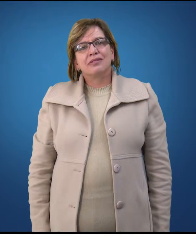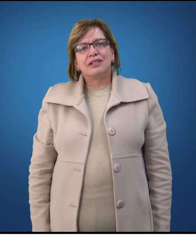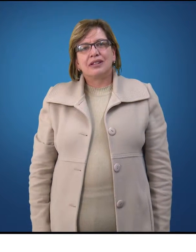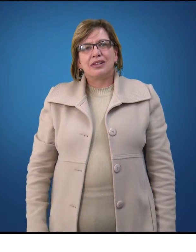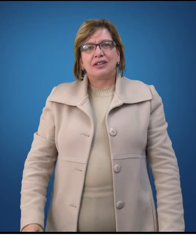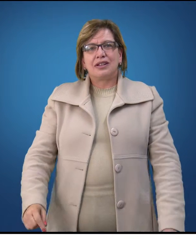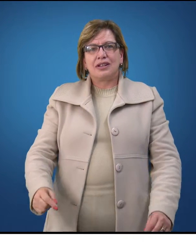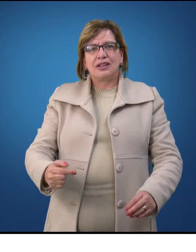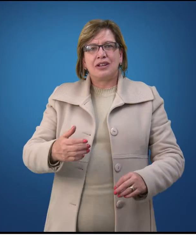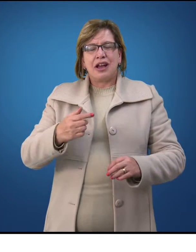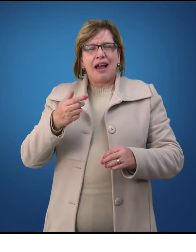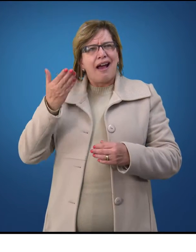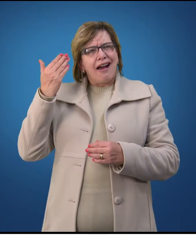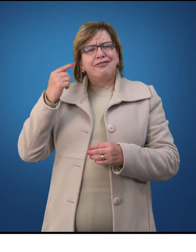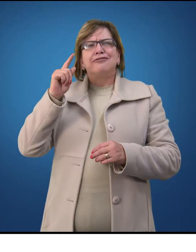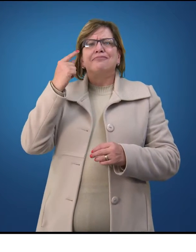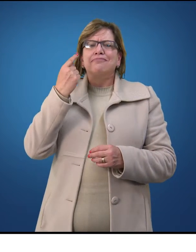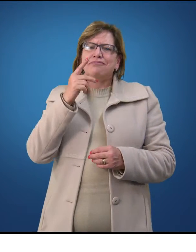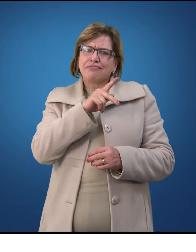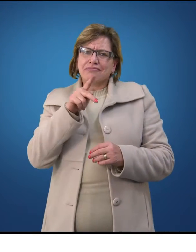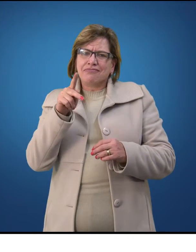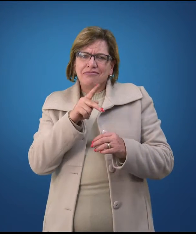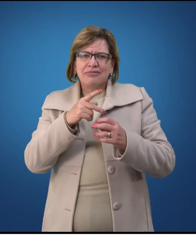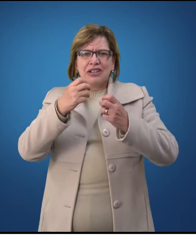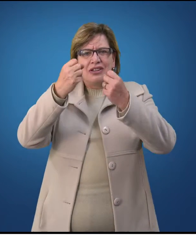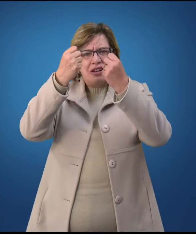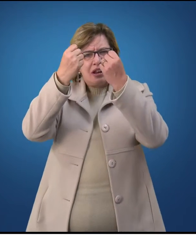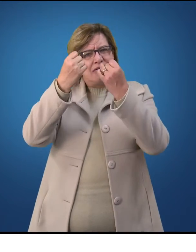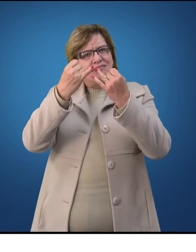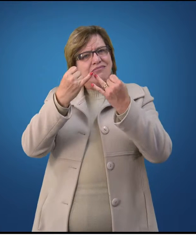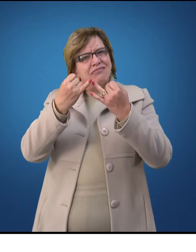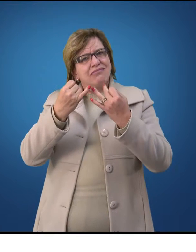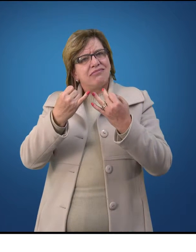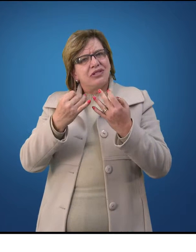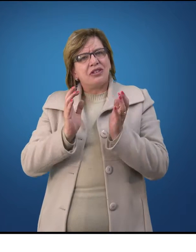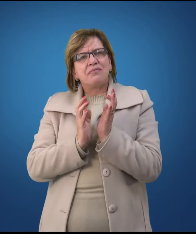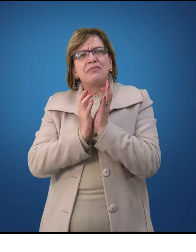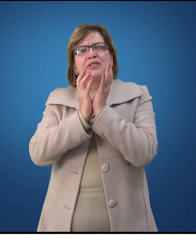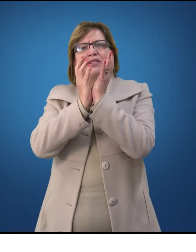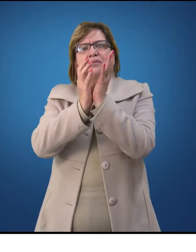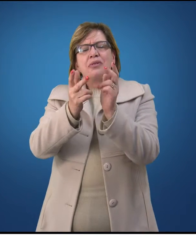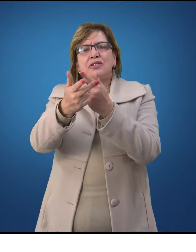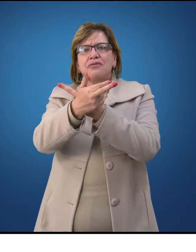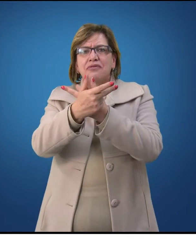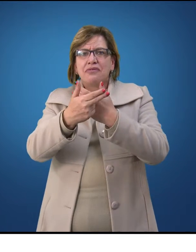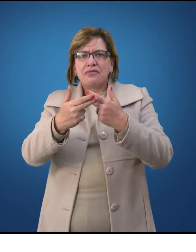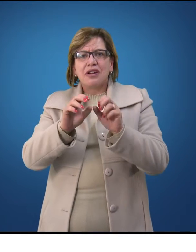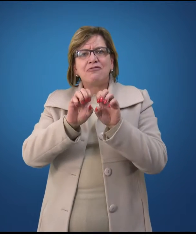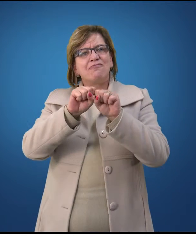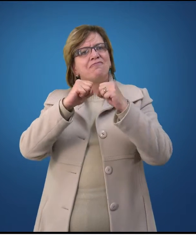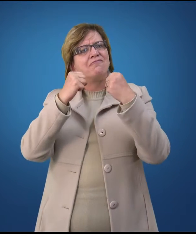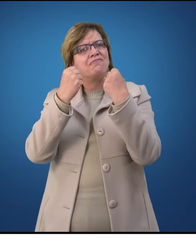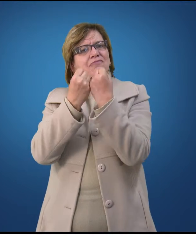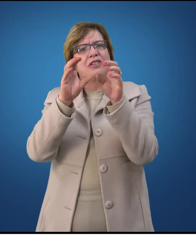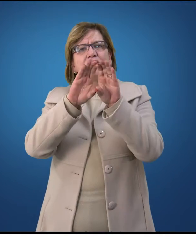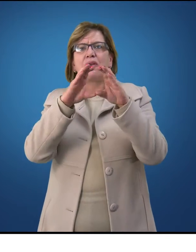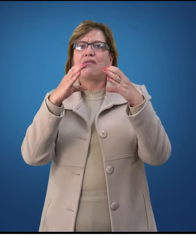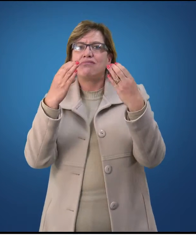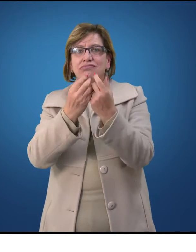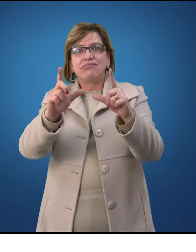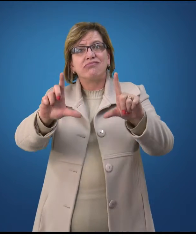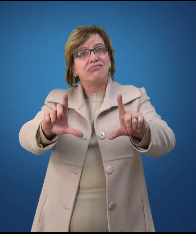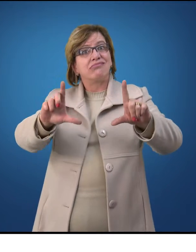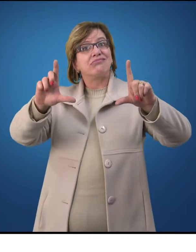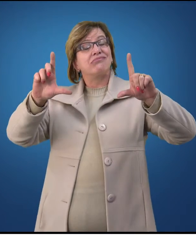Uma professora minha, em uma de suas videoaulas, nos contou que participou de eventos com certificado online. Ela falou que a